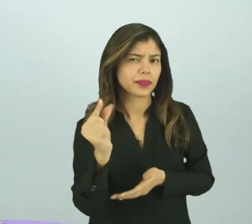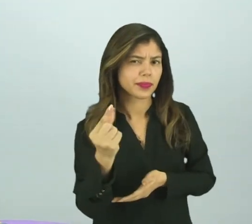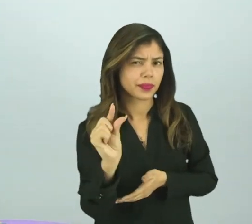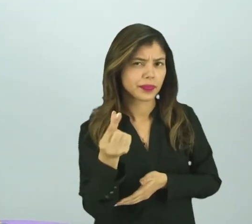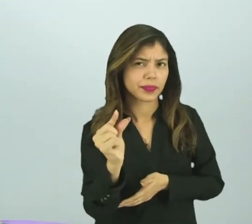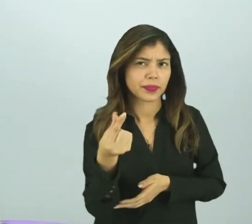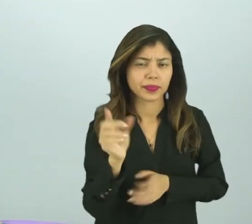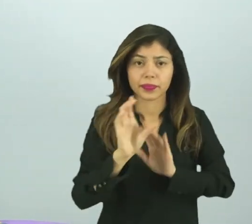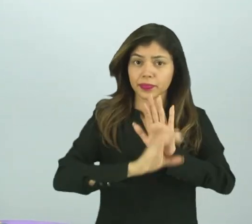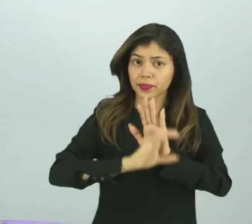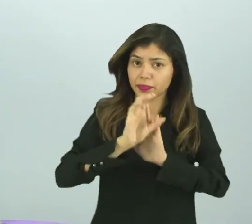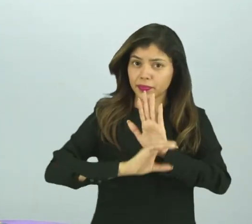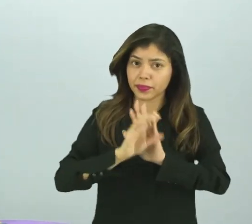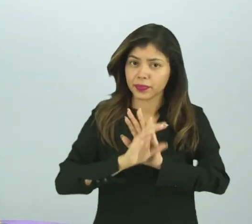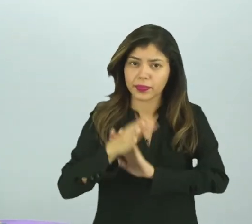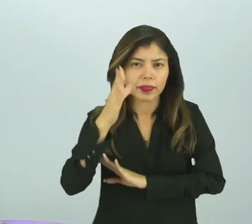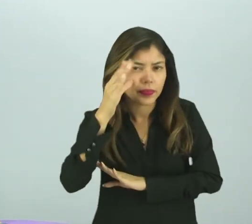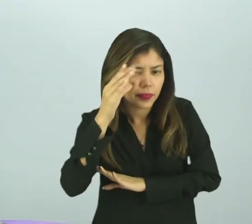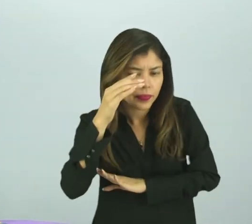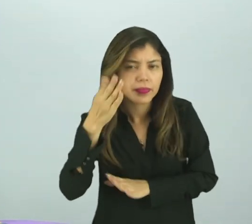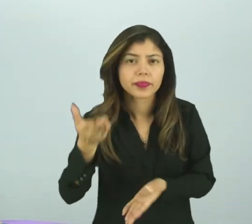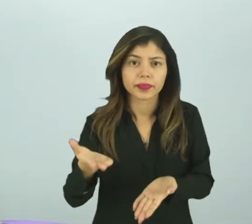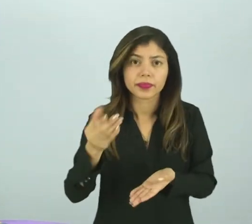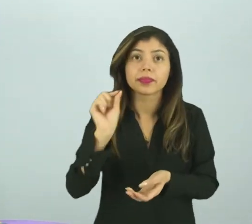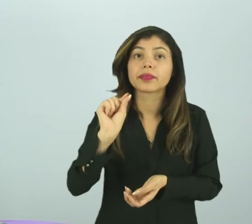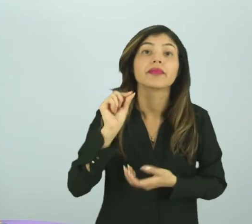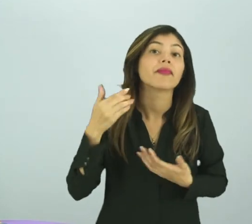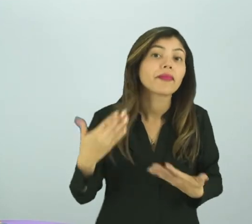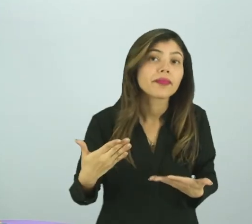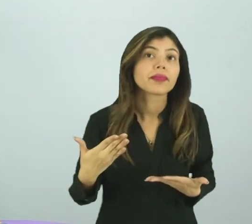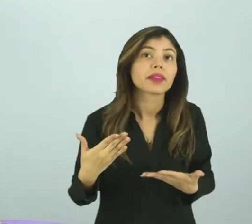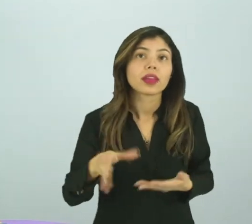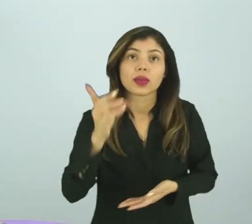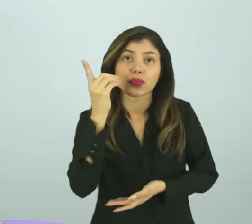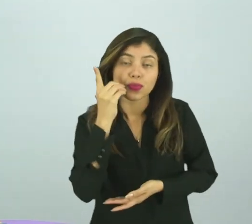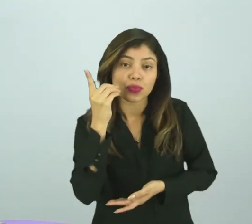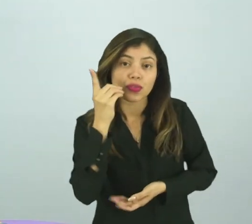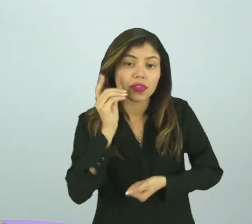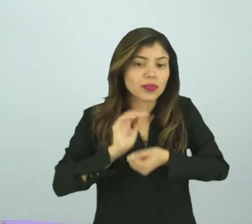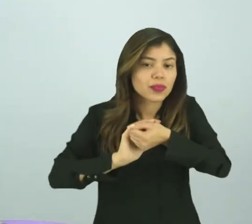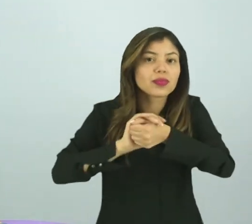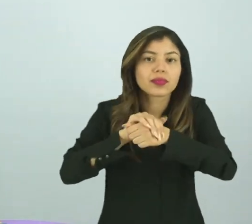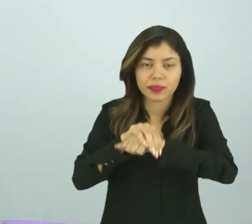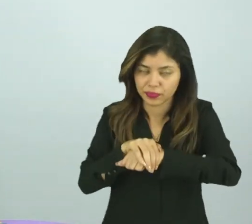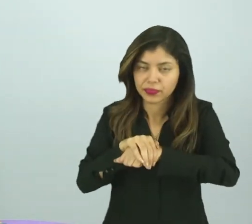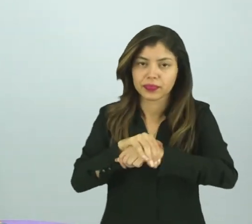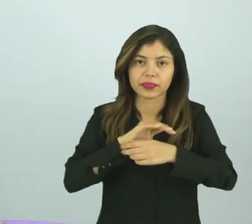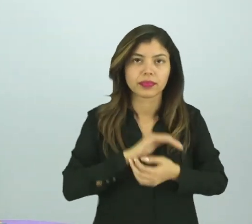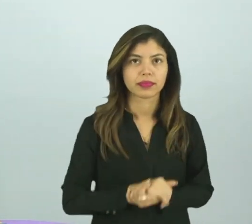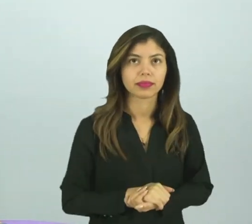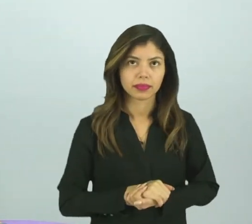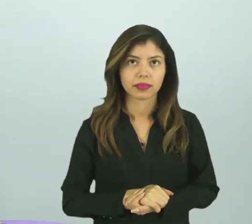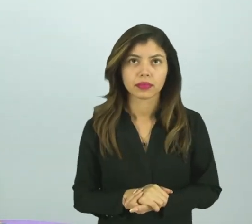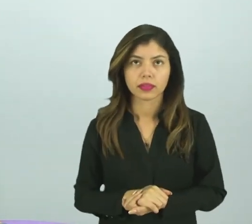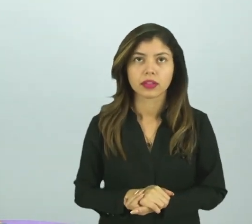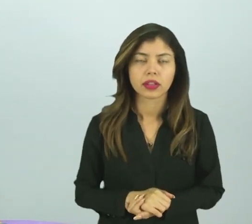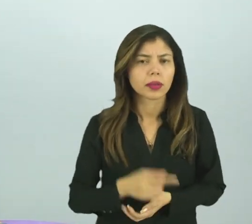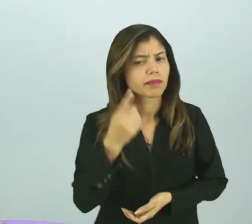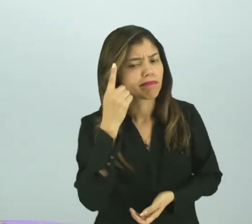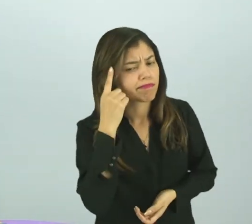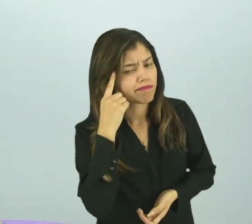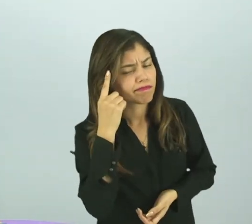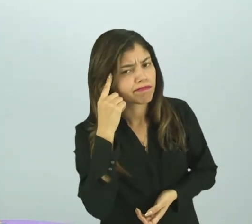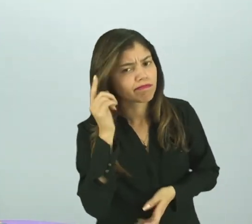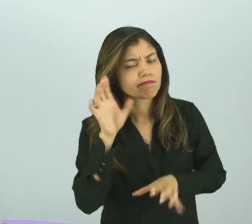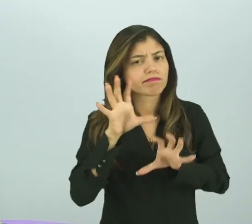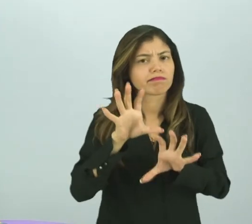um conteúdo bem curioso que é sobre os dias e as noites e aí pensando